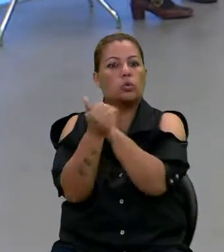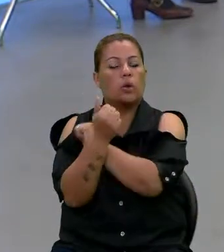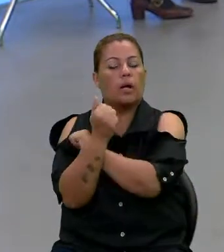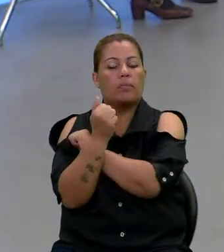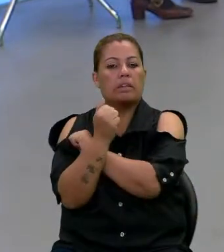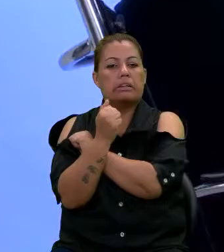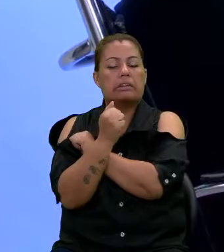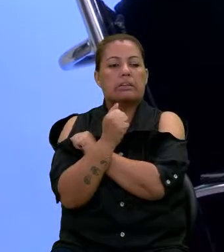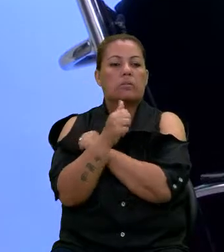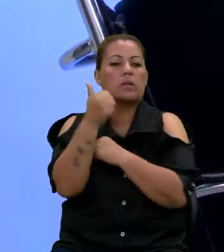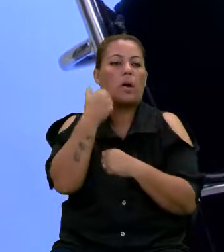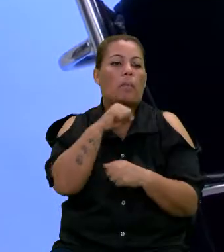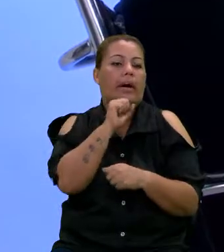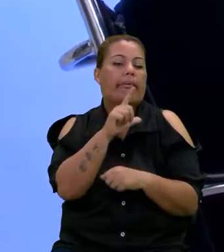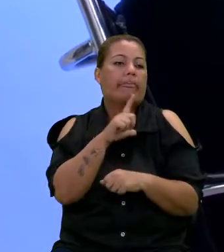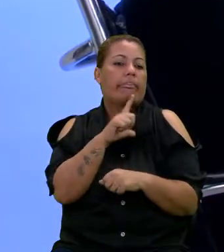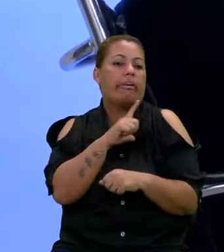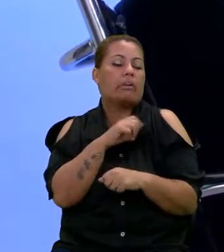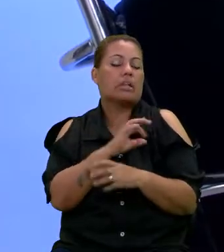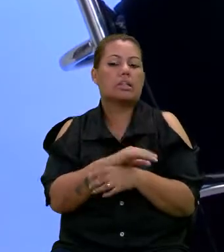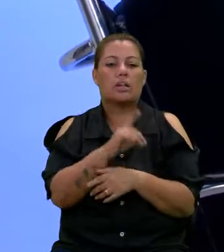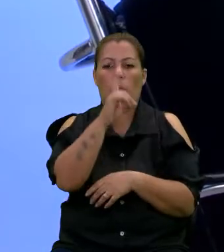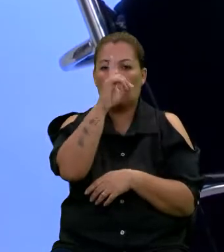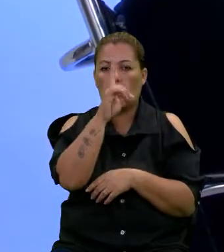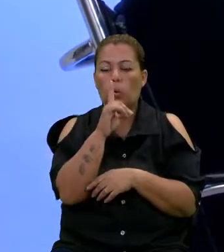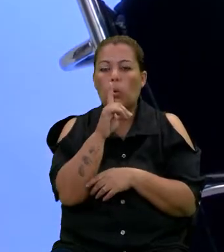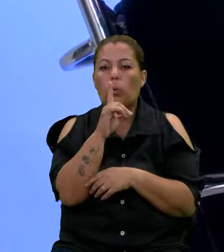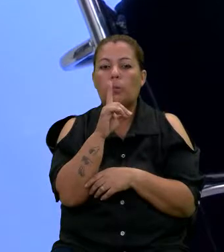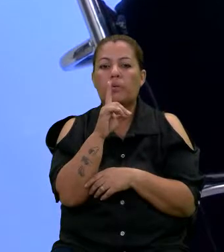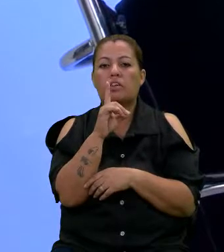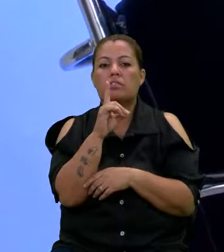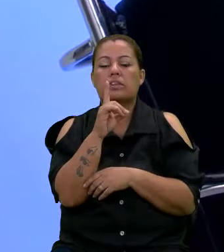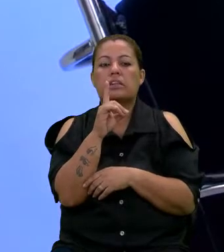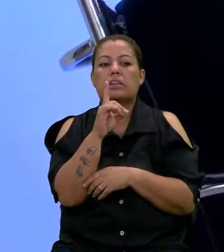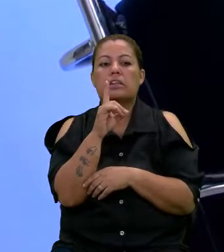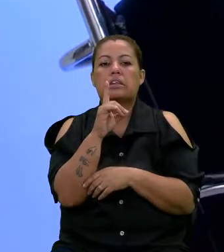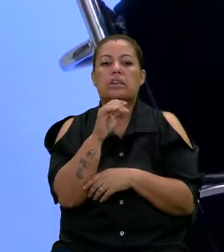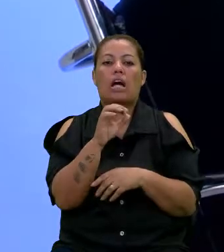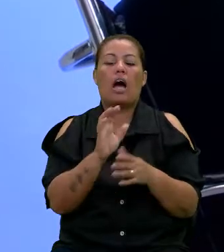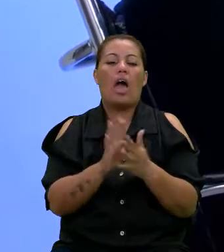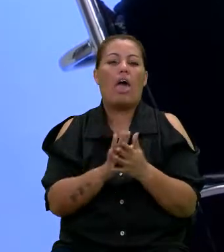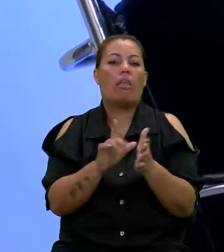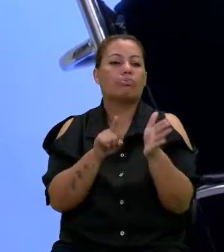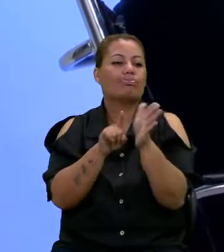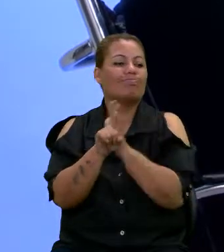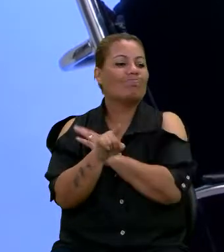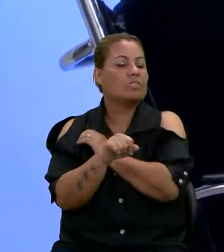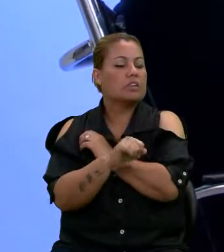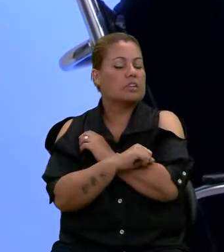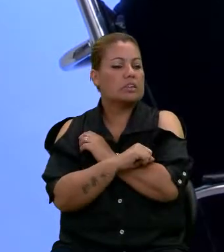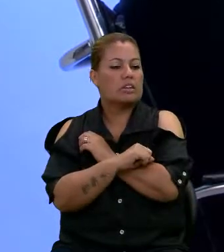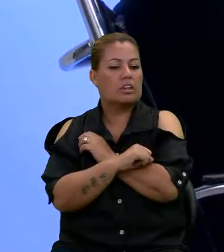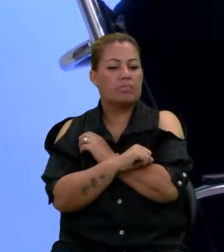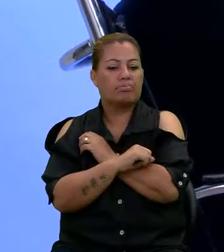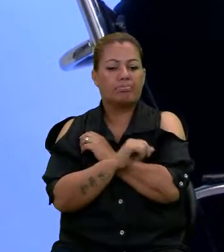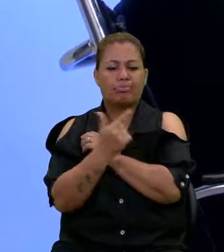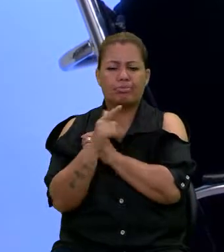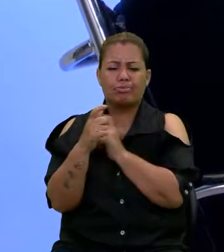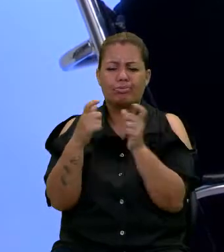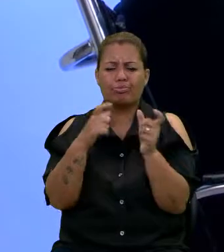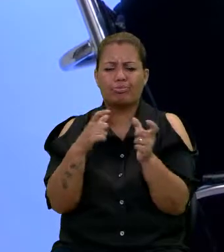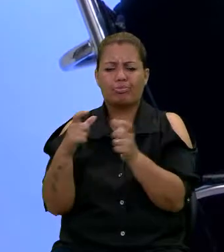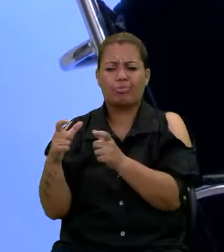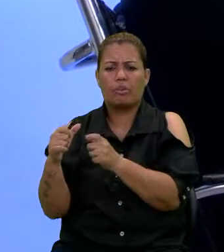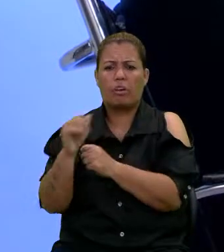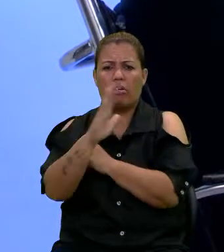quando a mãe, então, tem uma criança com deficiência, essa deficiência é diagnosticada, não há um local que